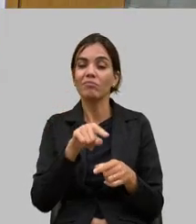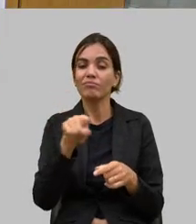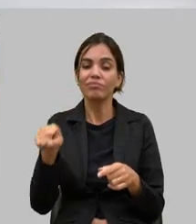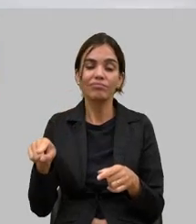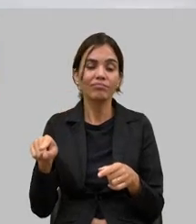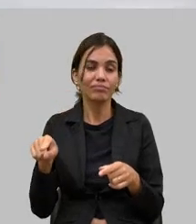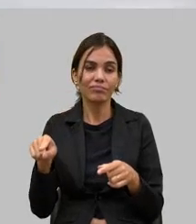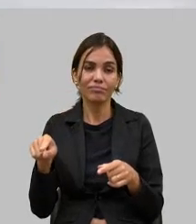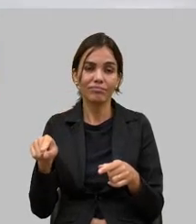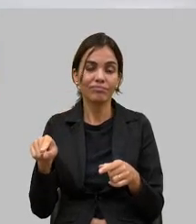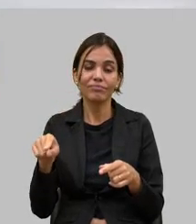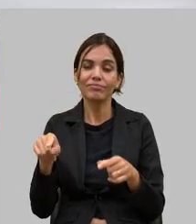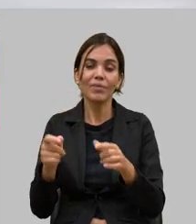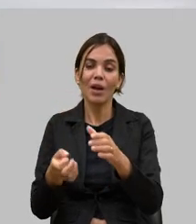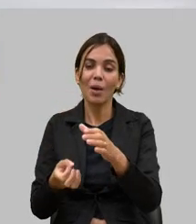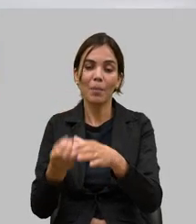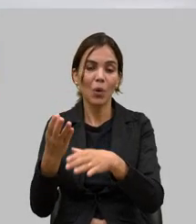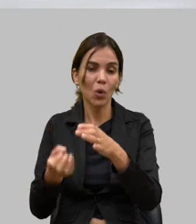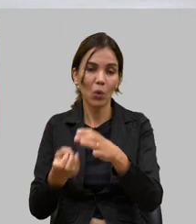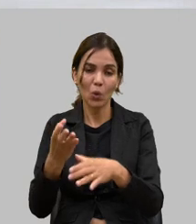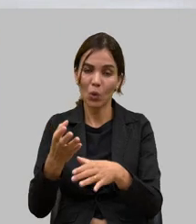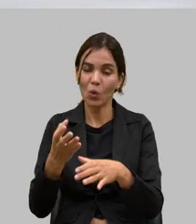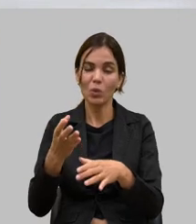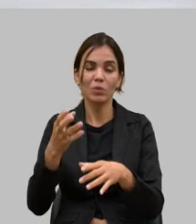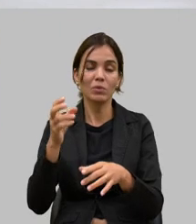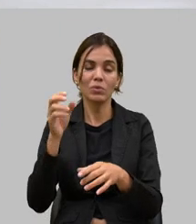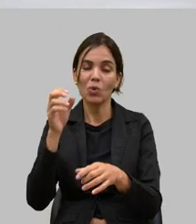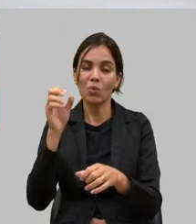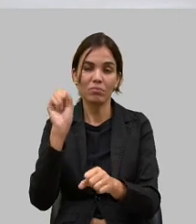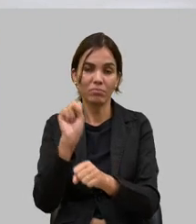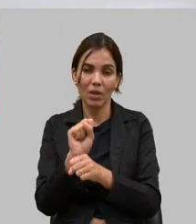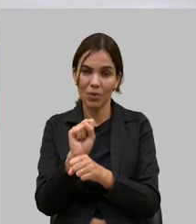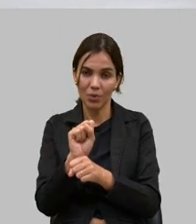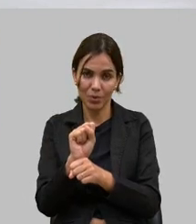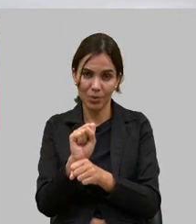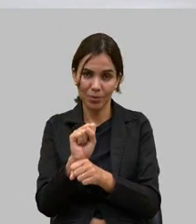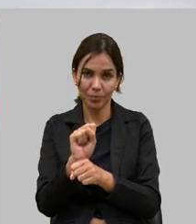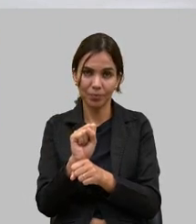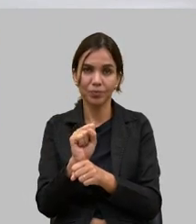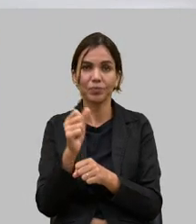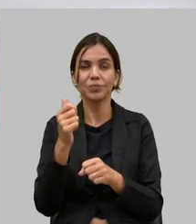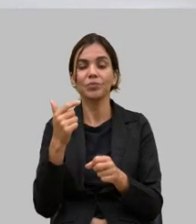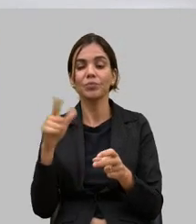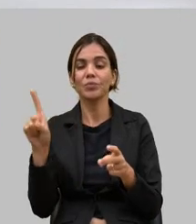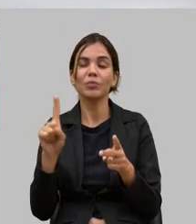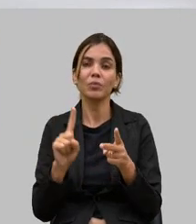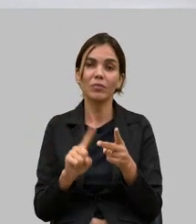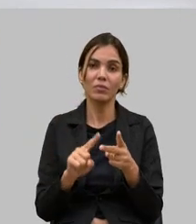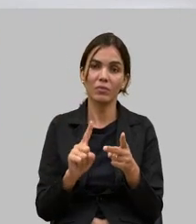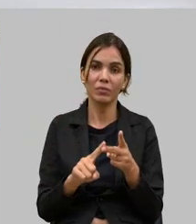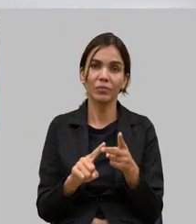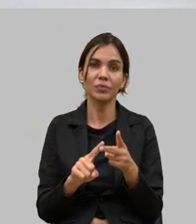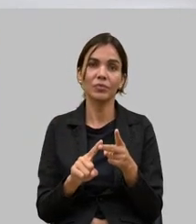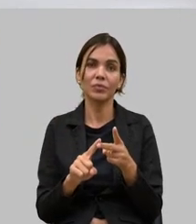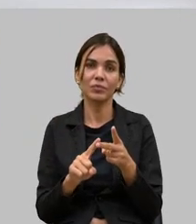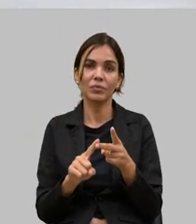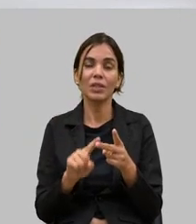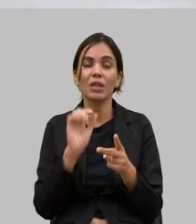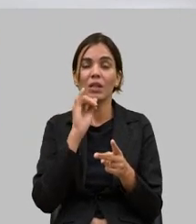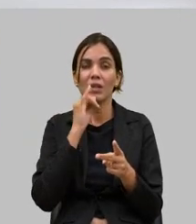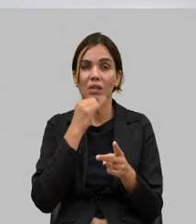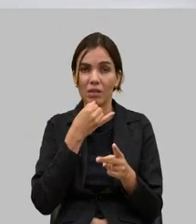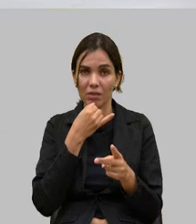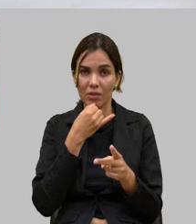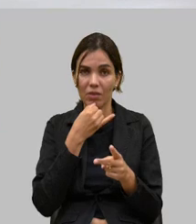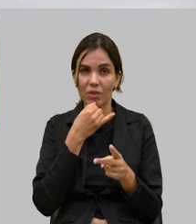competitividade naquele momento resolveram deixar a atividade e isso contribuiu outro que contribuiu infelizmente a